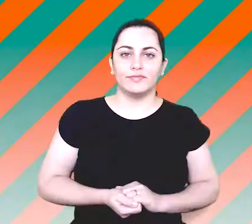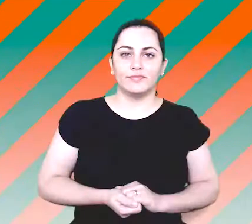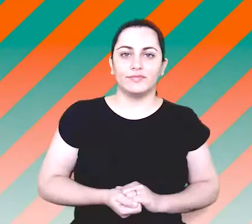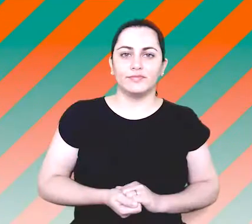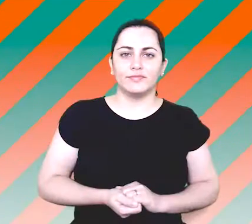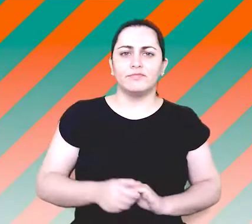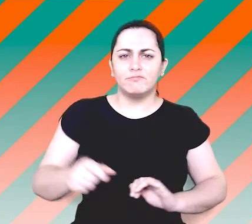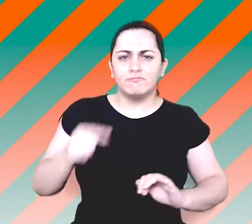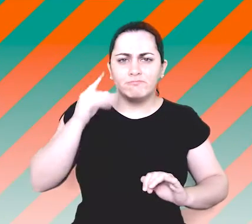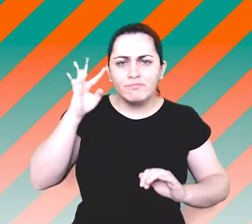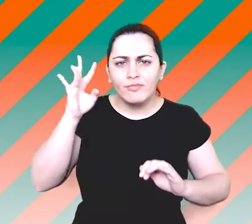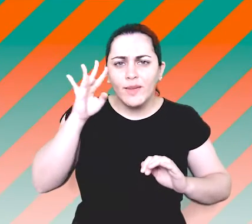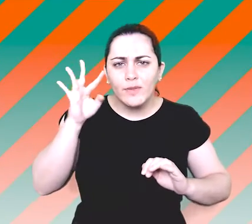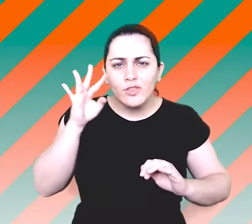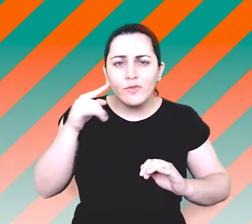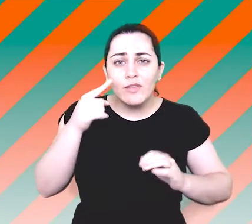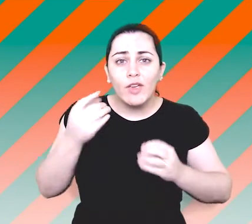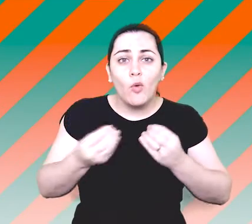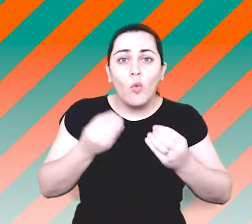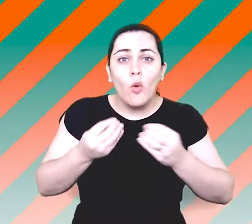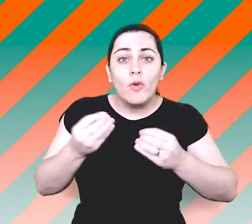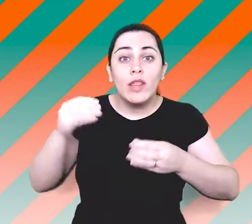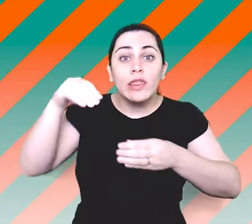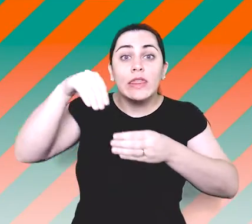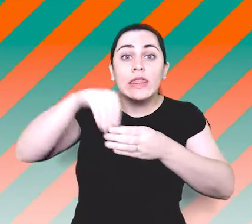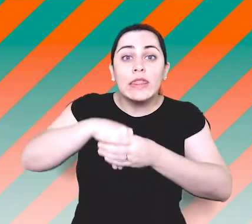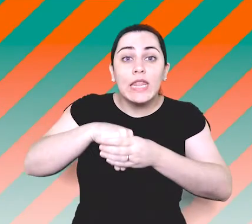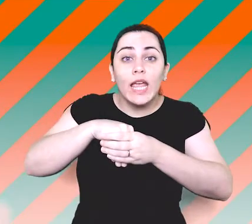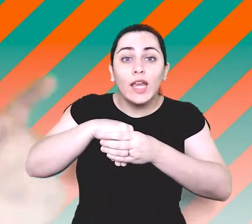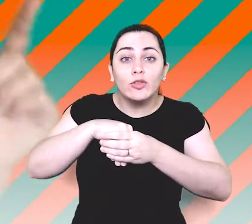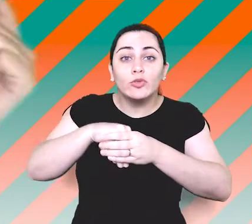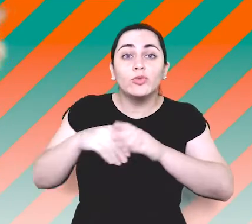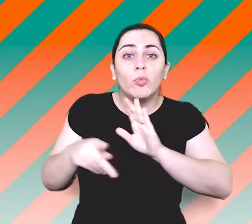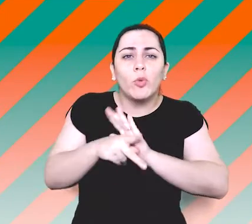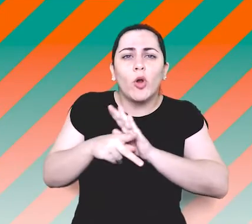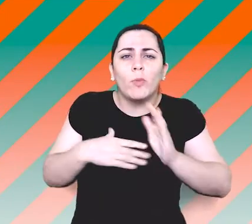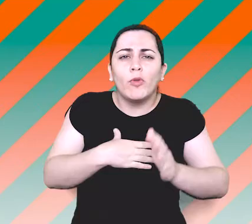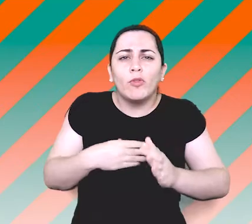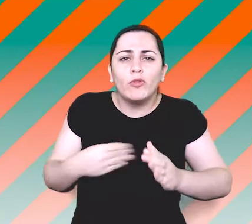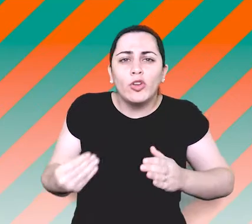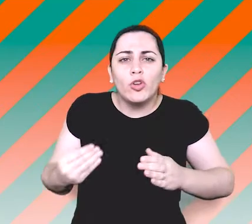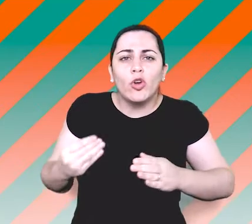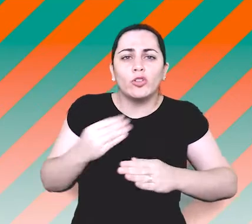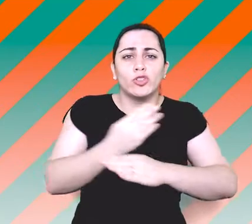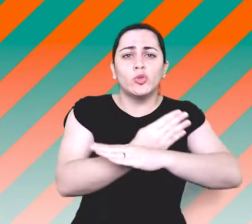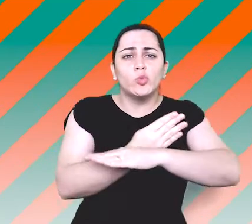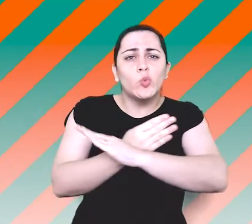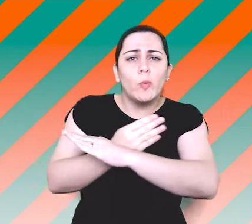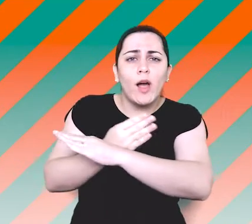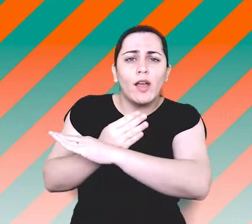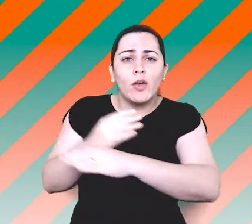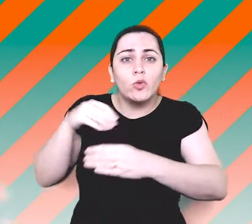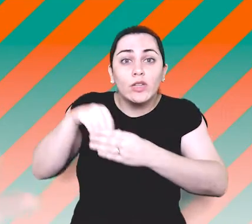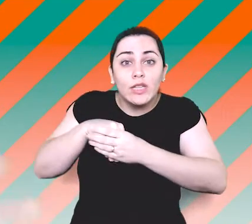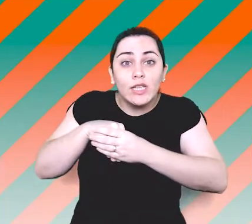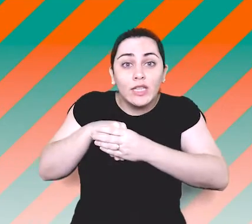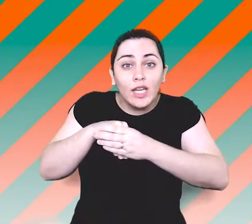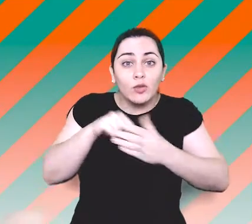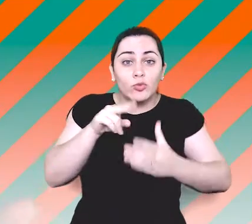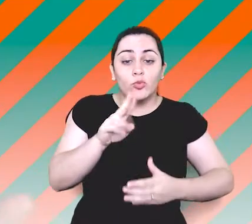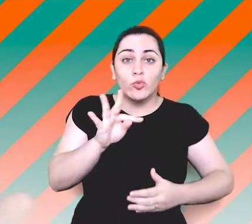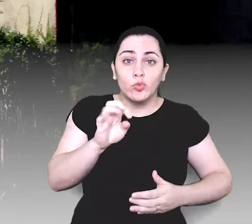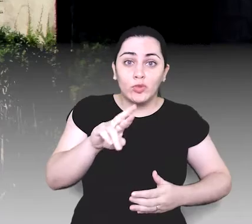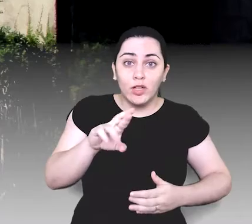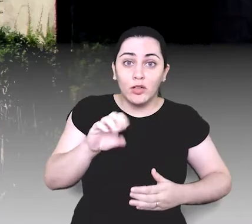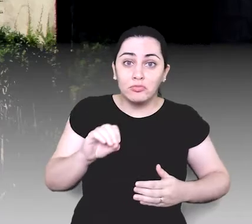Já imaginou espiar o desenvolvimento de um embrião de tubarão ainda dentro do útero da mãe? Pois é,